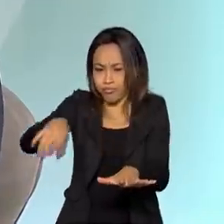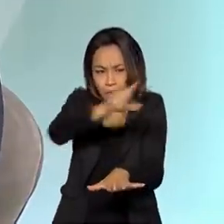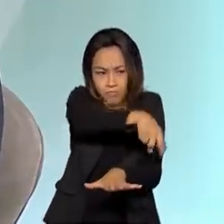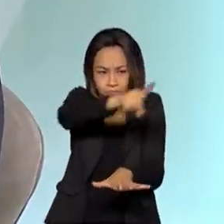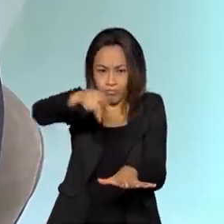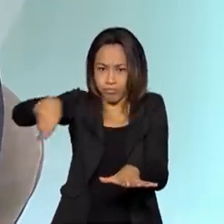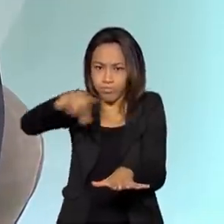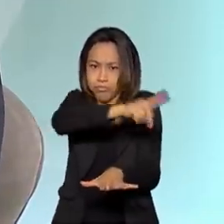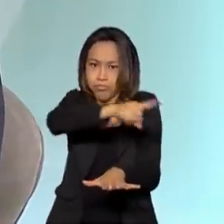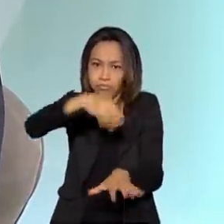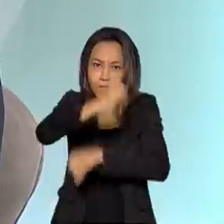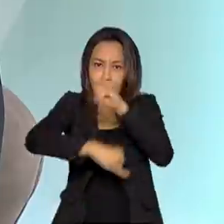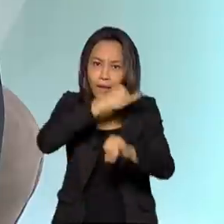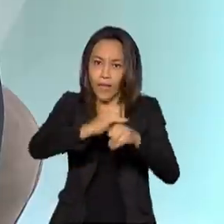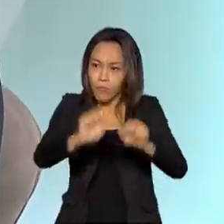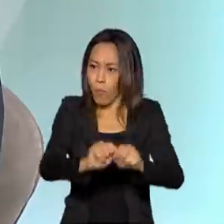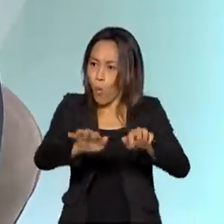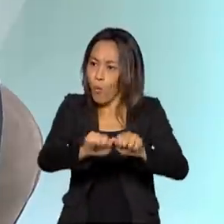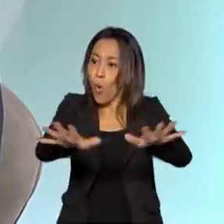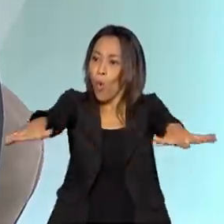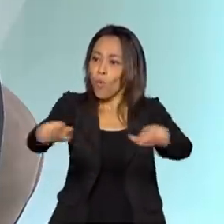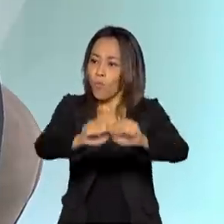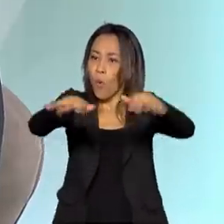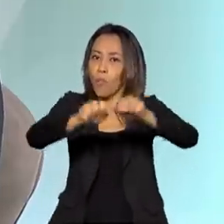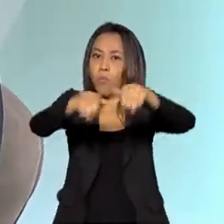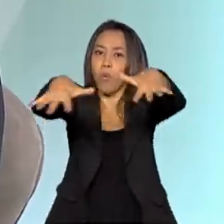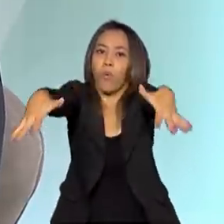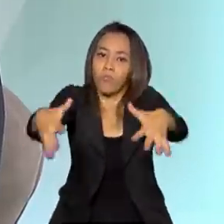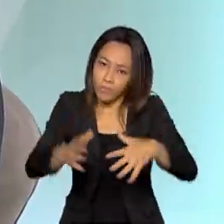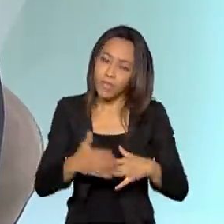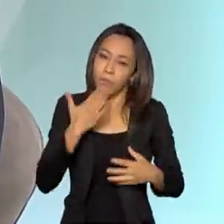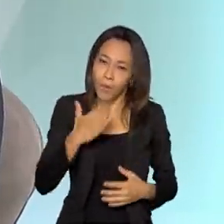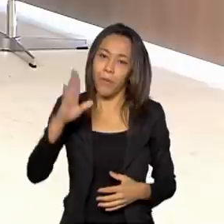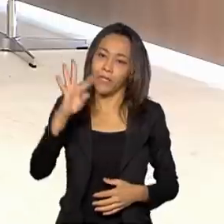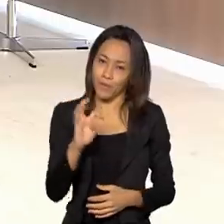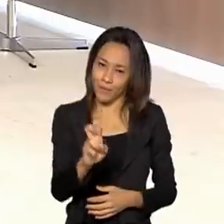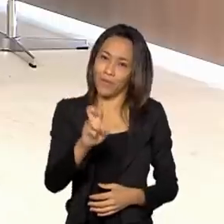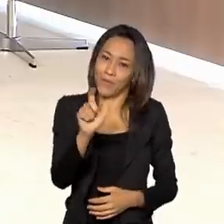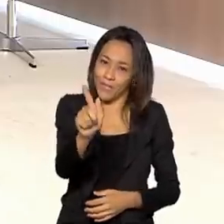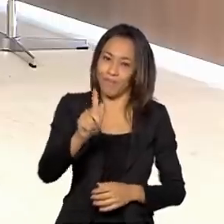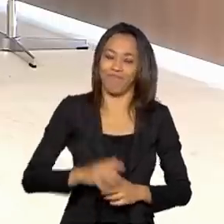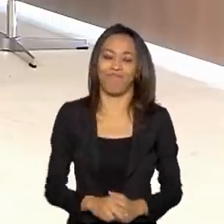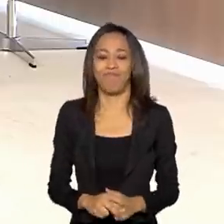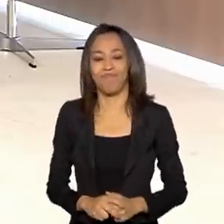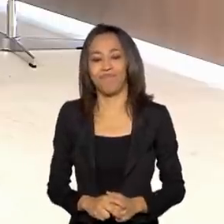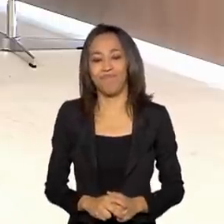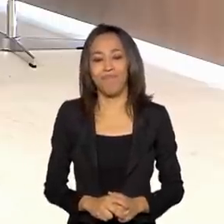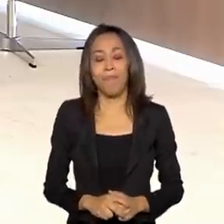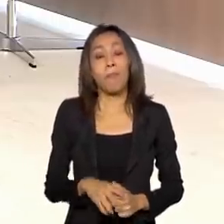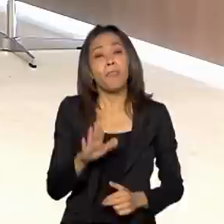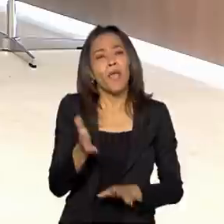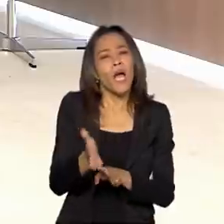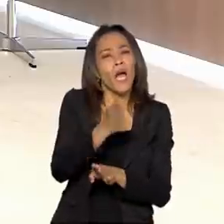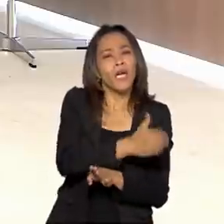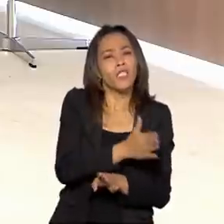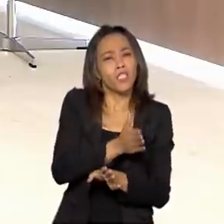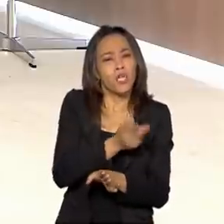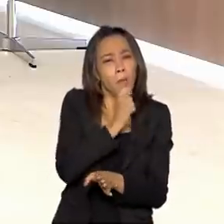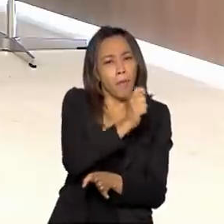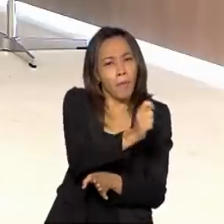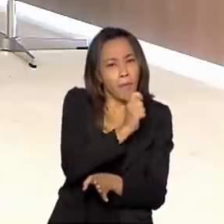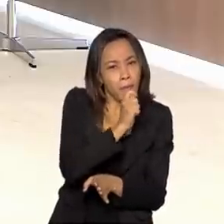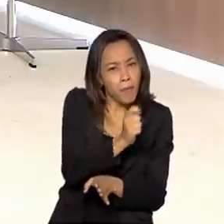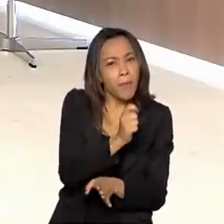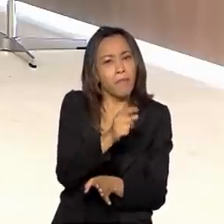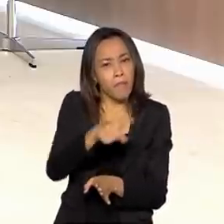de espectro relevante, de forma que o 5G entregue tudo aquilo que ele promete. Pouco antes da gente começar o programa aqui, até